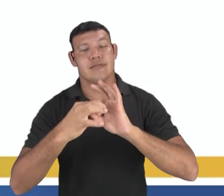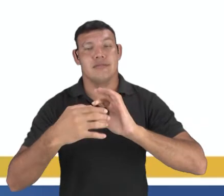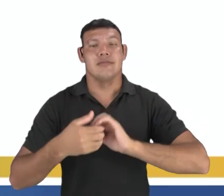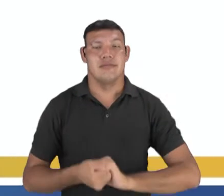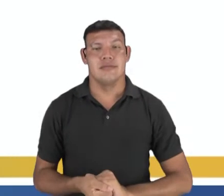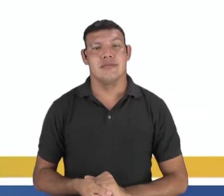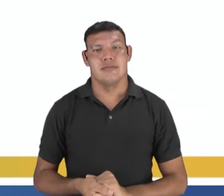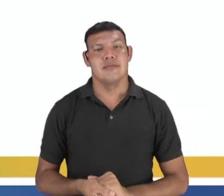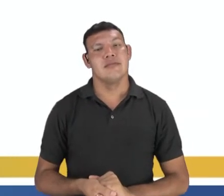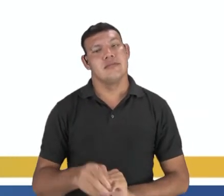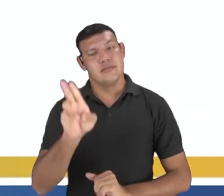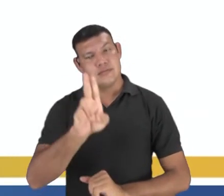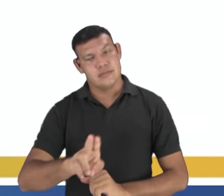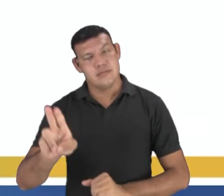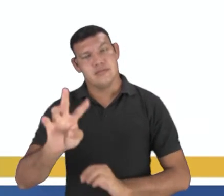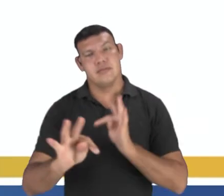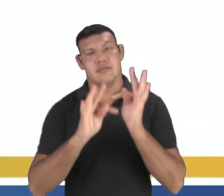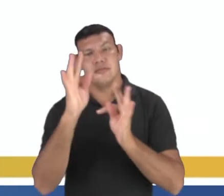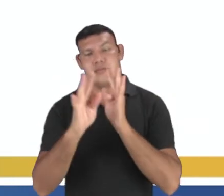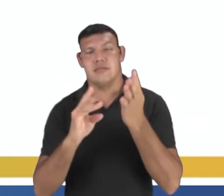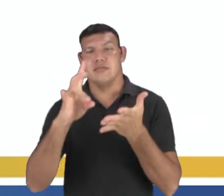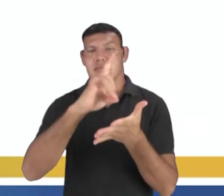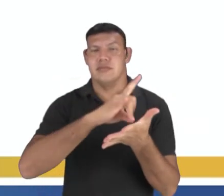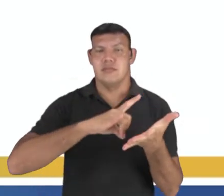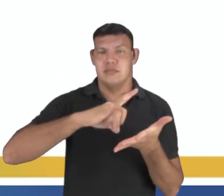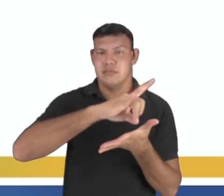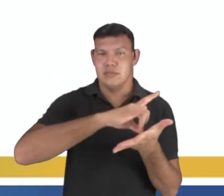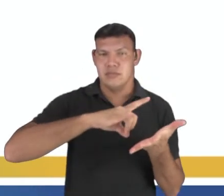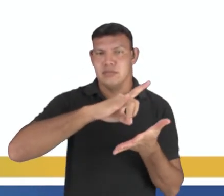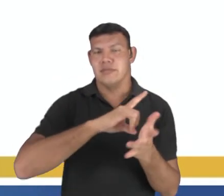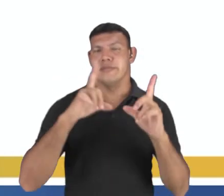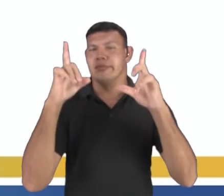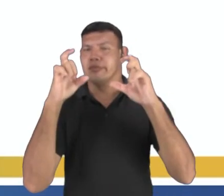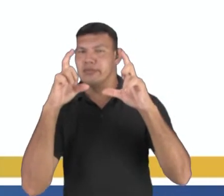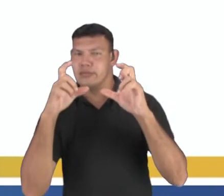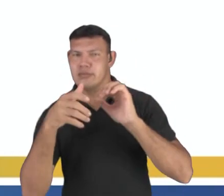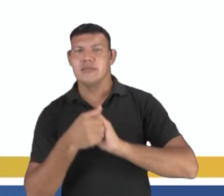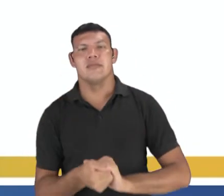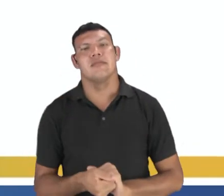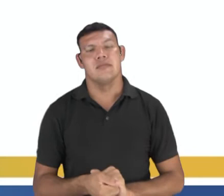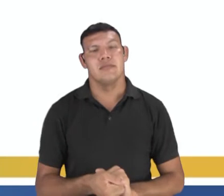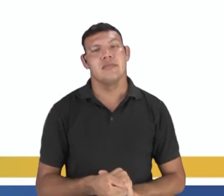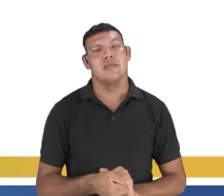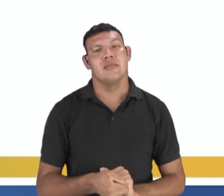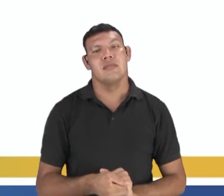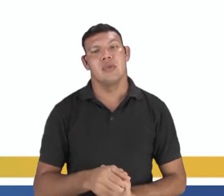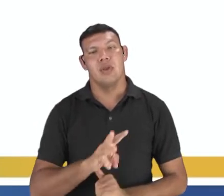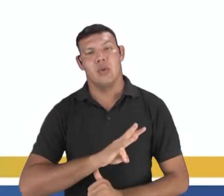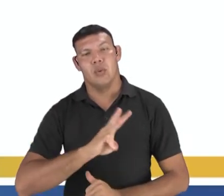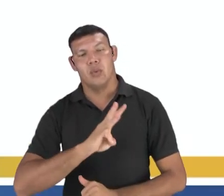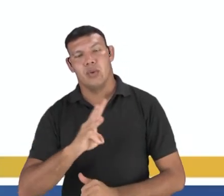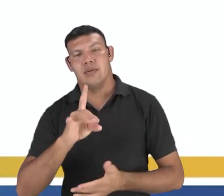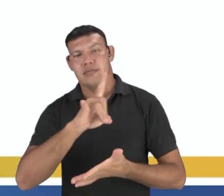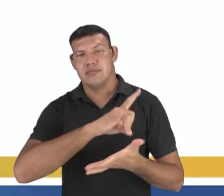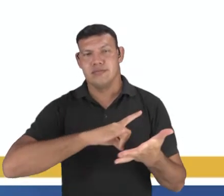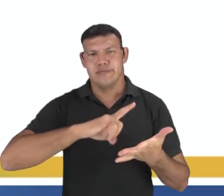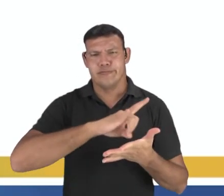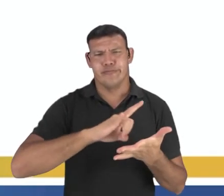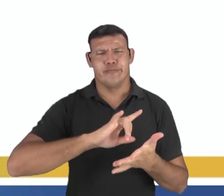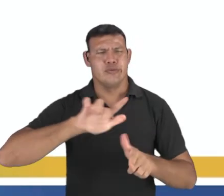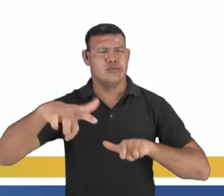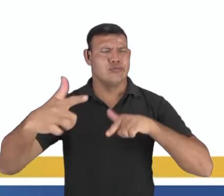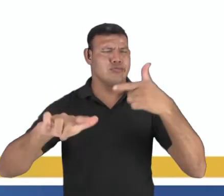ligadas às artes e que fazem o uso dessas tecnologias como designers gráficos fotógrafos web